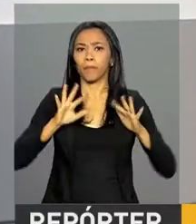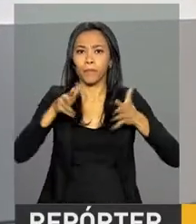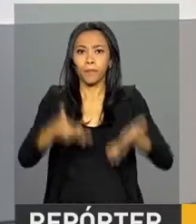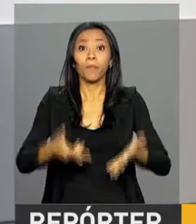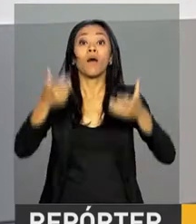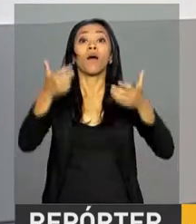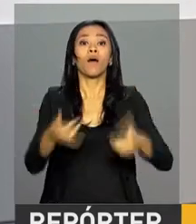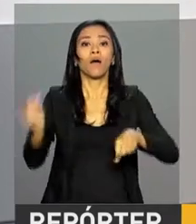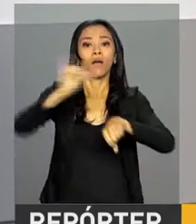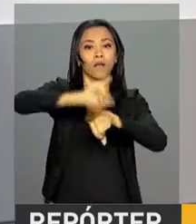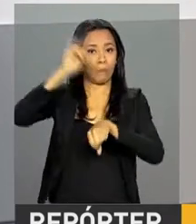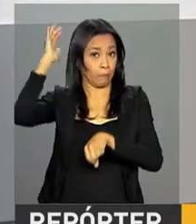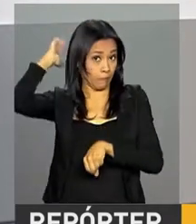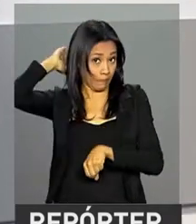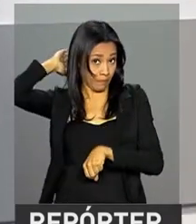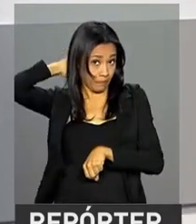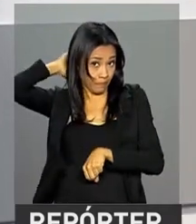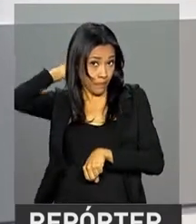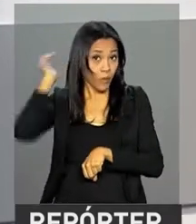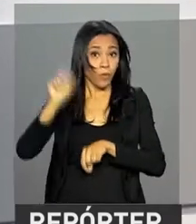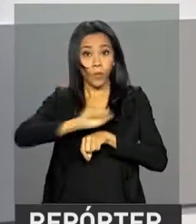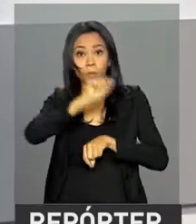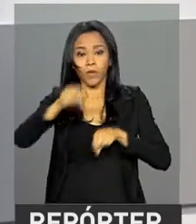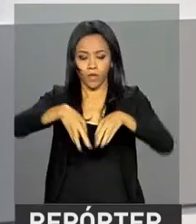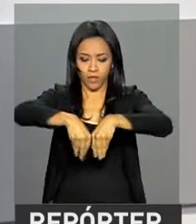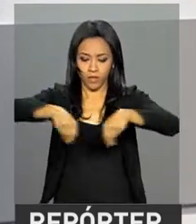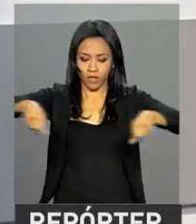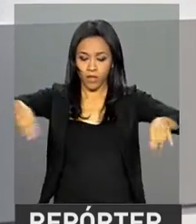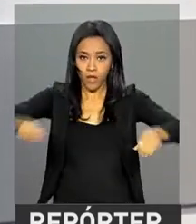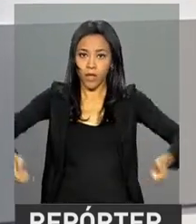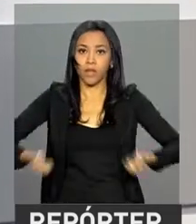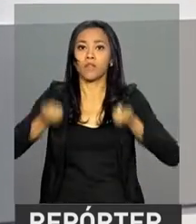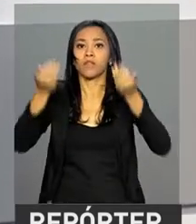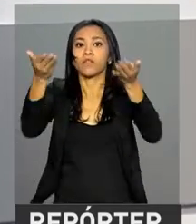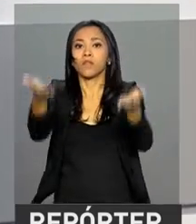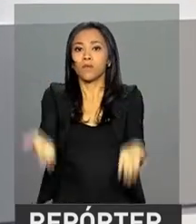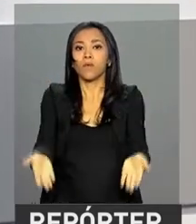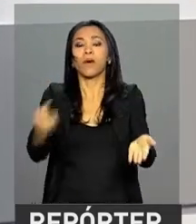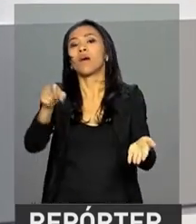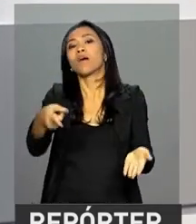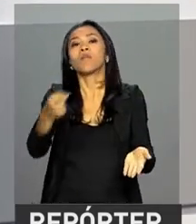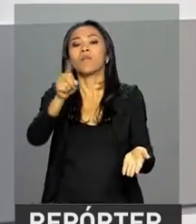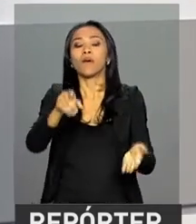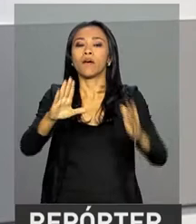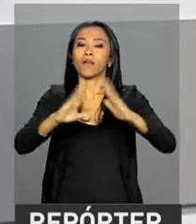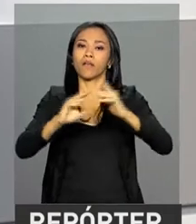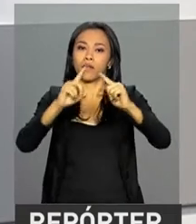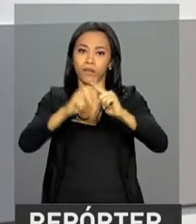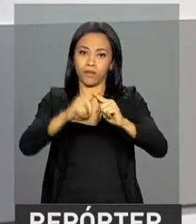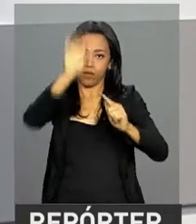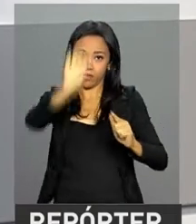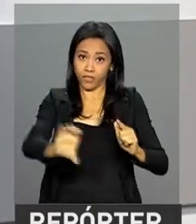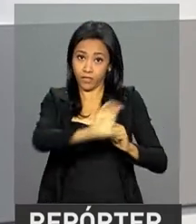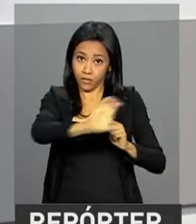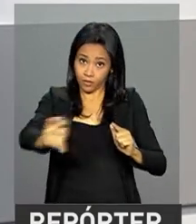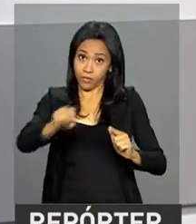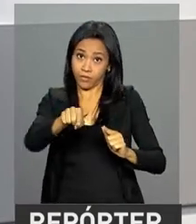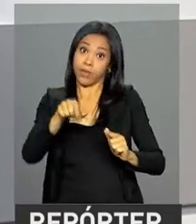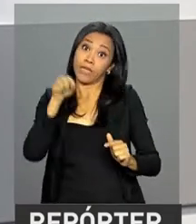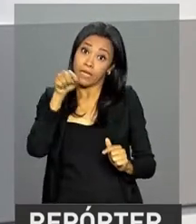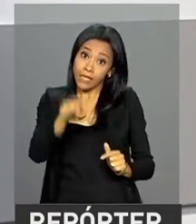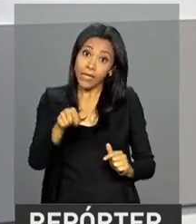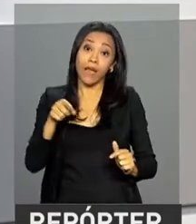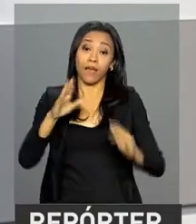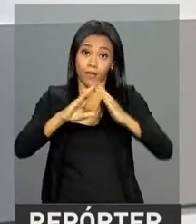Belém do Pará da cerimônia de doação de um imóvel da União para a Basílica de Nossa Senhora de Nazaré ampliar a área. Com isso, a